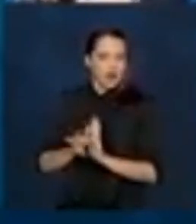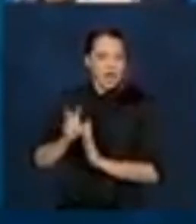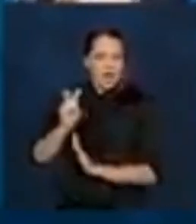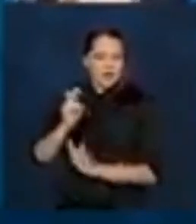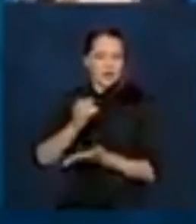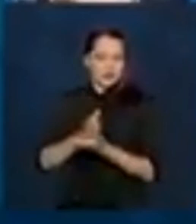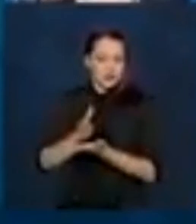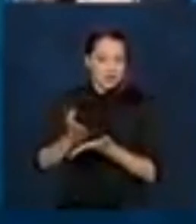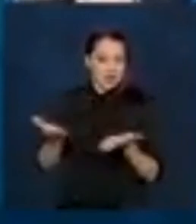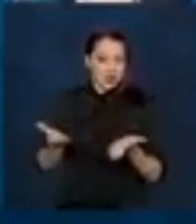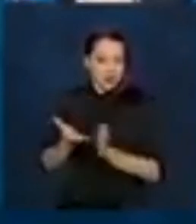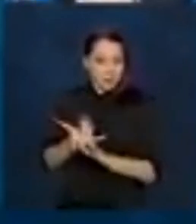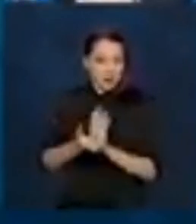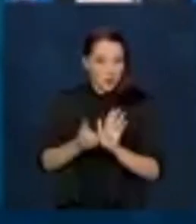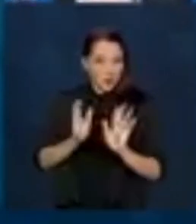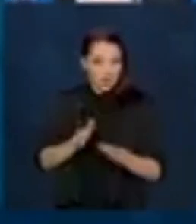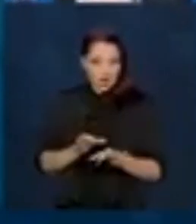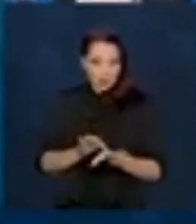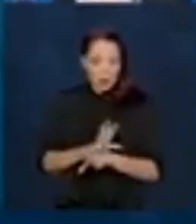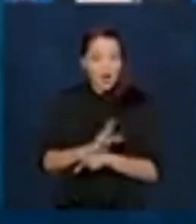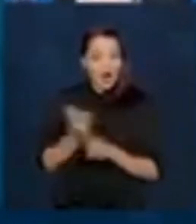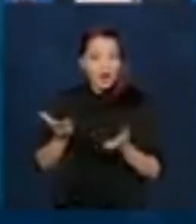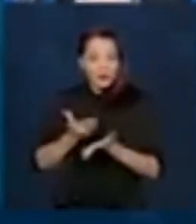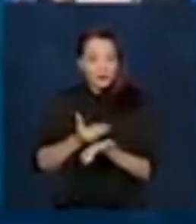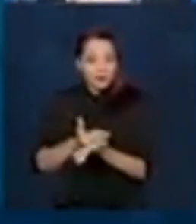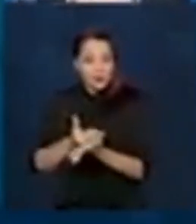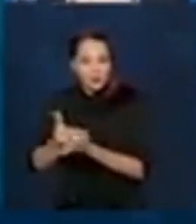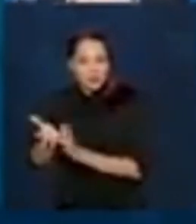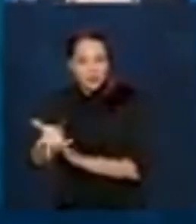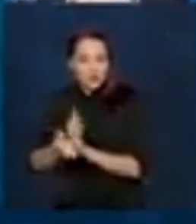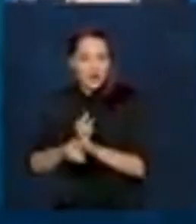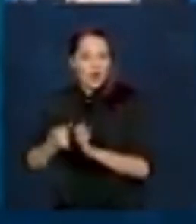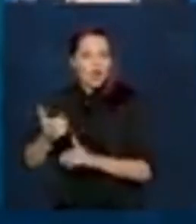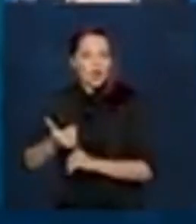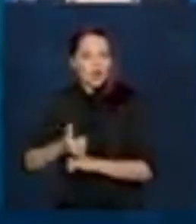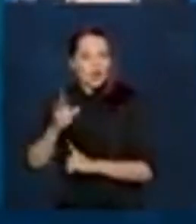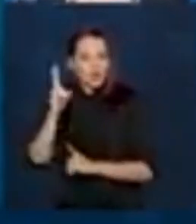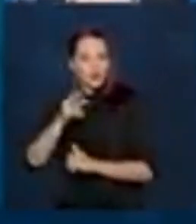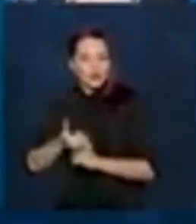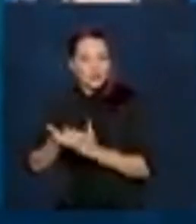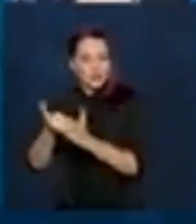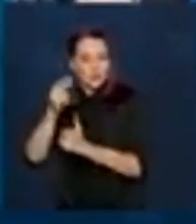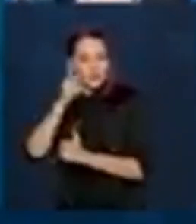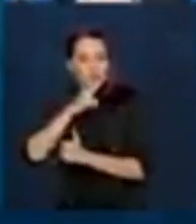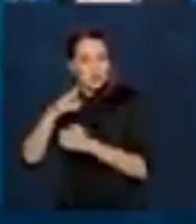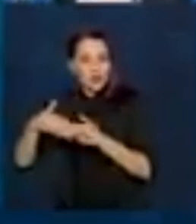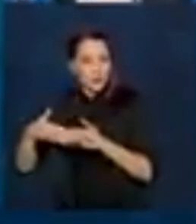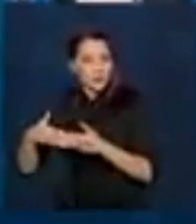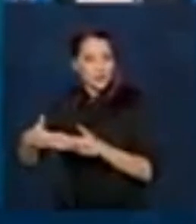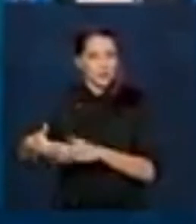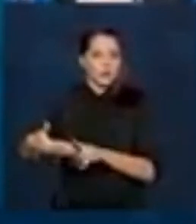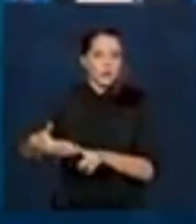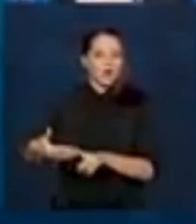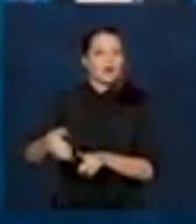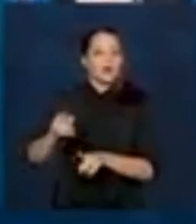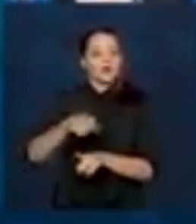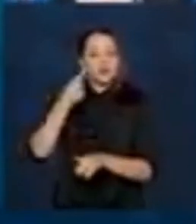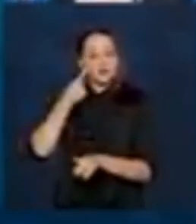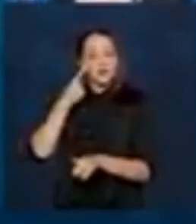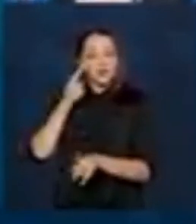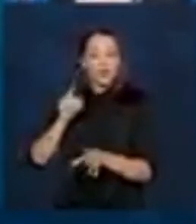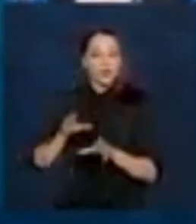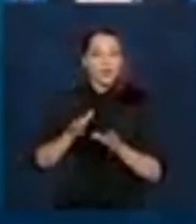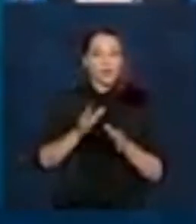parcela agora e passarão a receber o auxílio emergencial ou extensão. Então, o que vocês vão ver nos ciclos